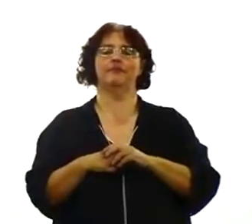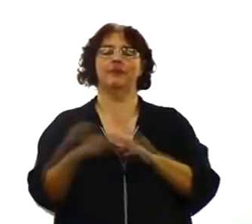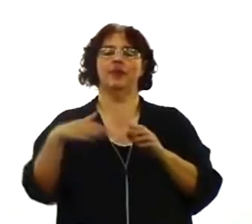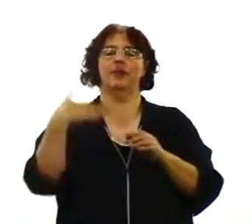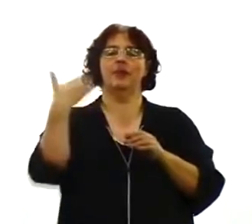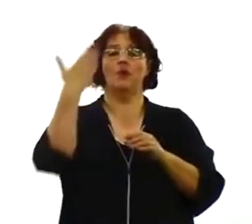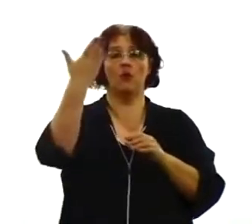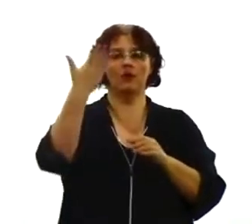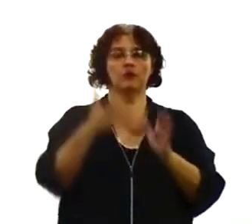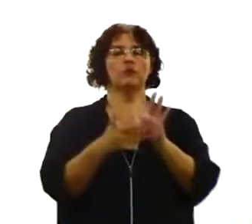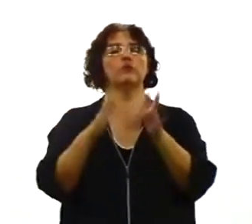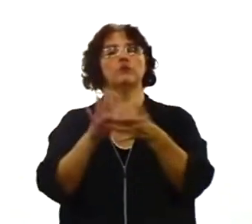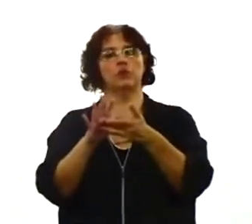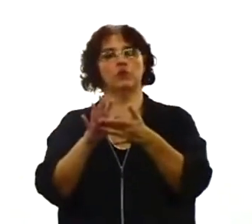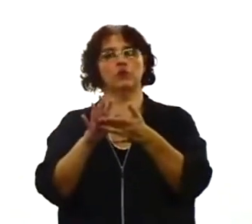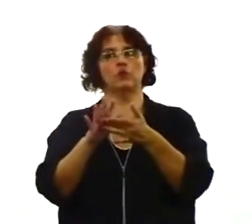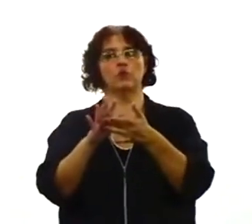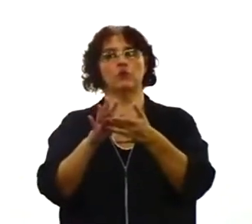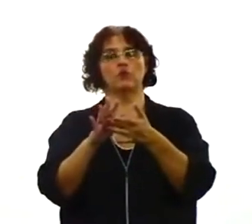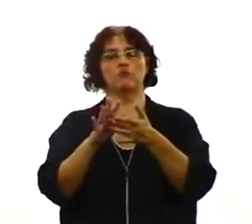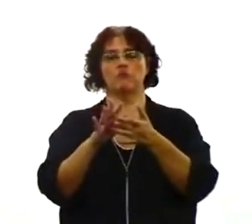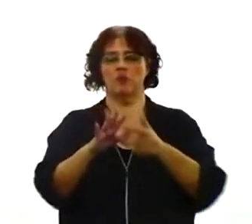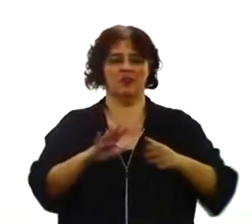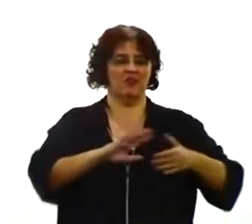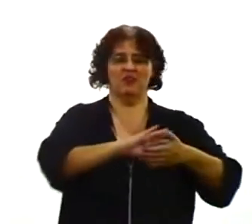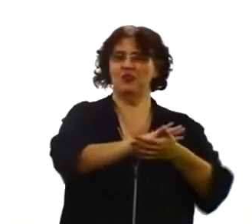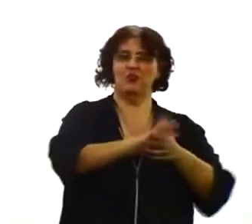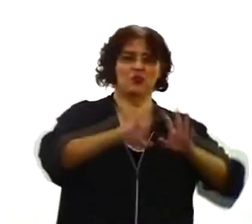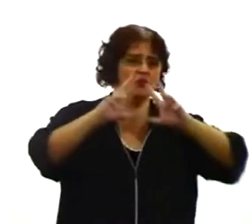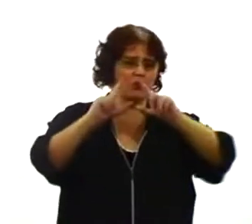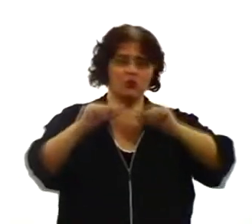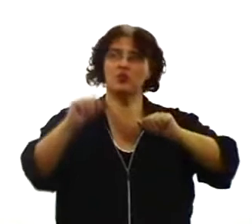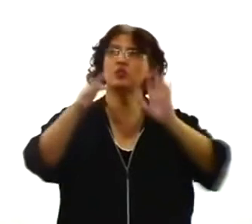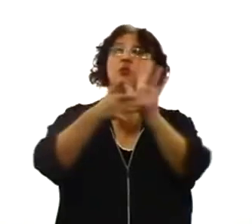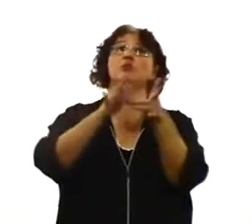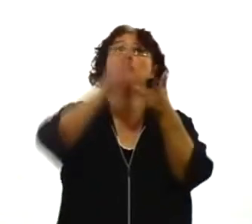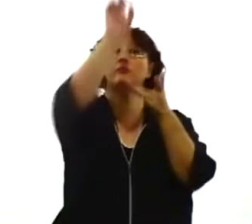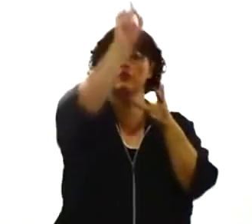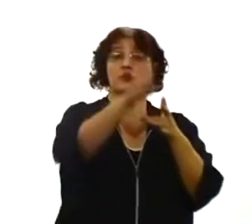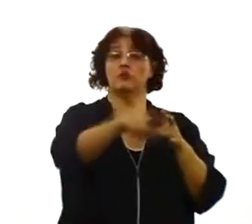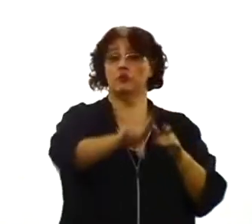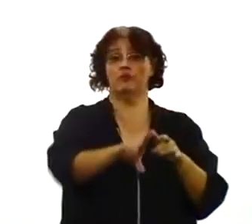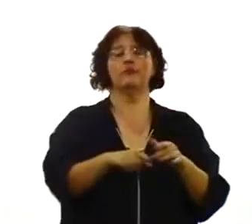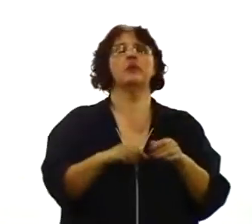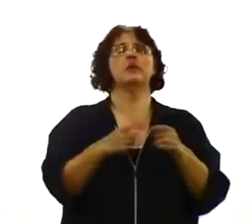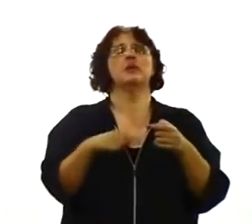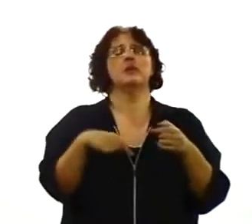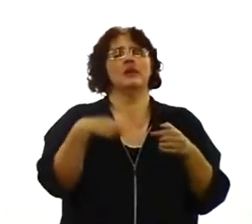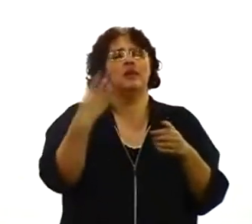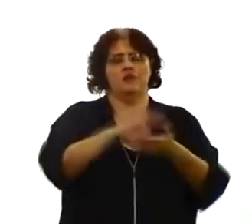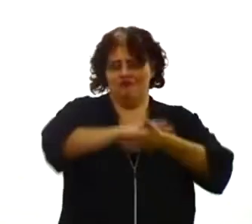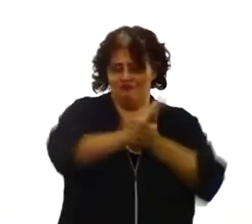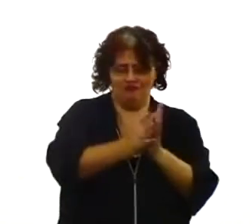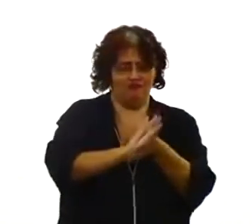Deus e Pai, né? Quando houver destruído todo o principado, bem como toda a potestade e poder. Meus irmãos,